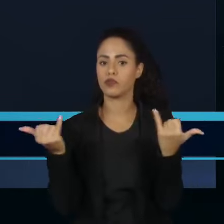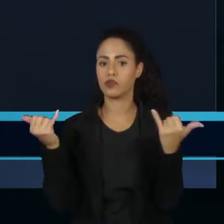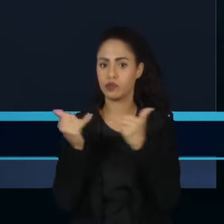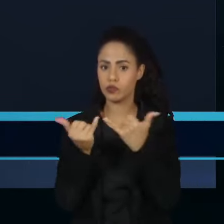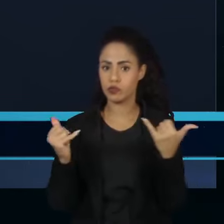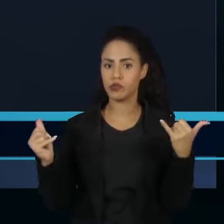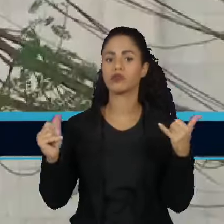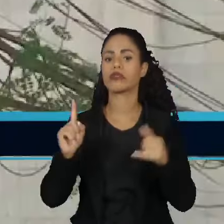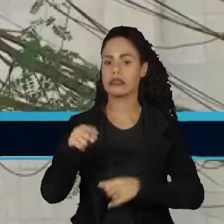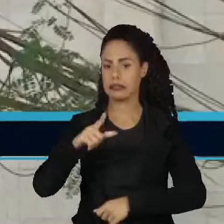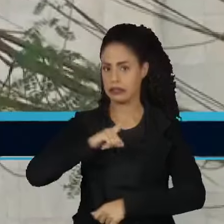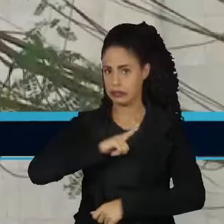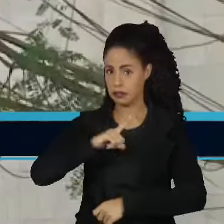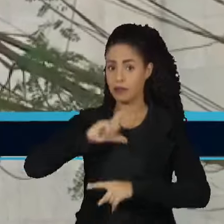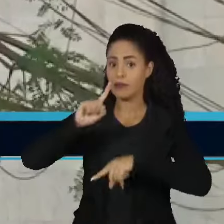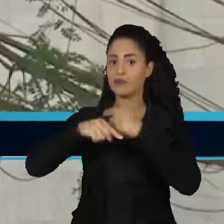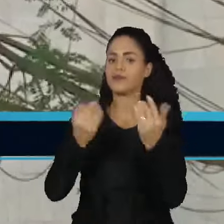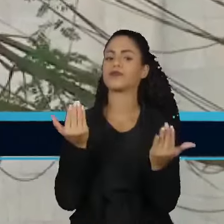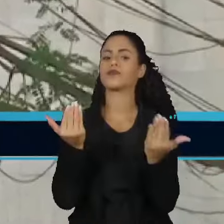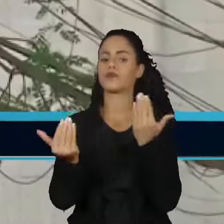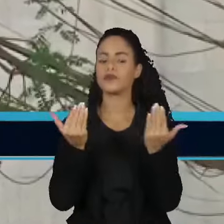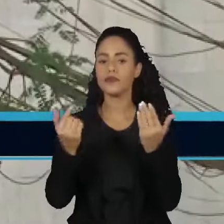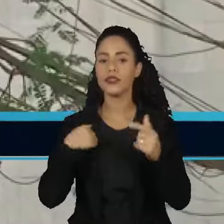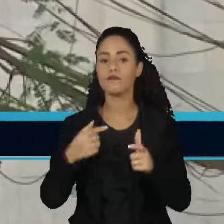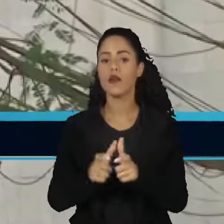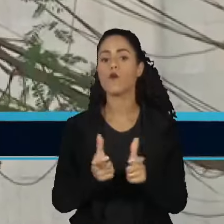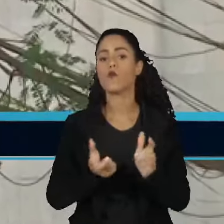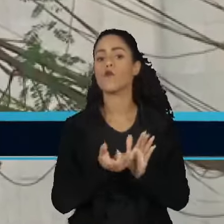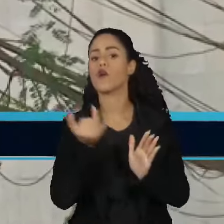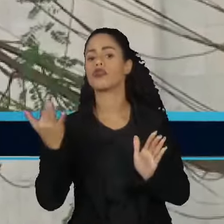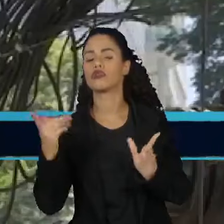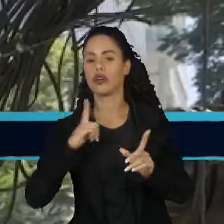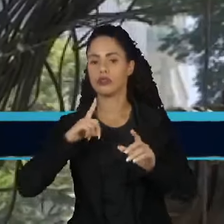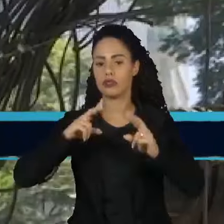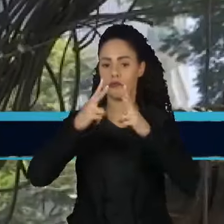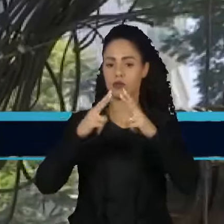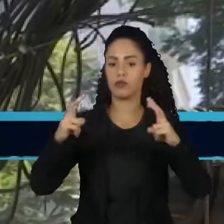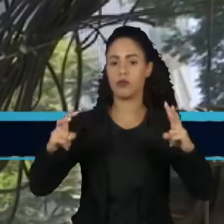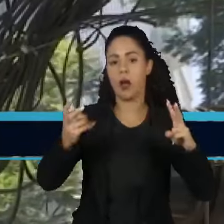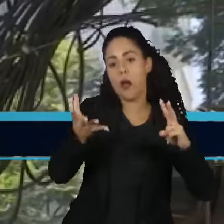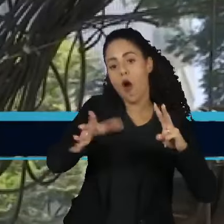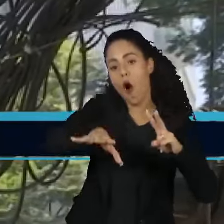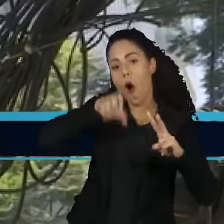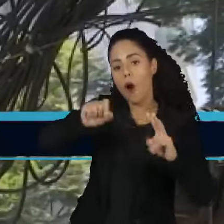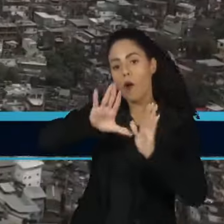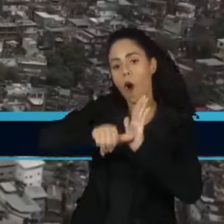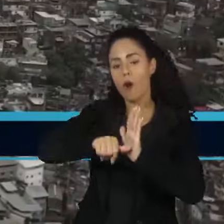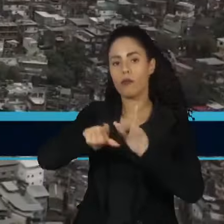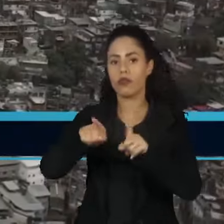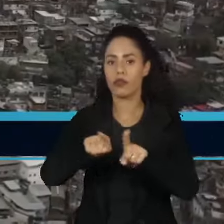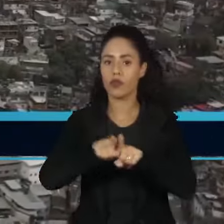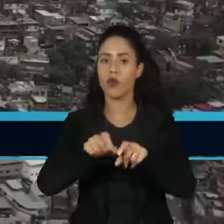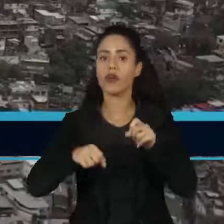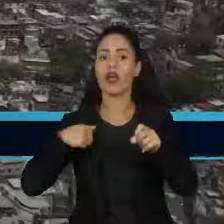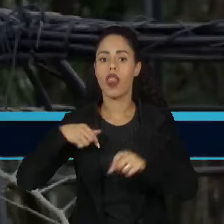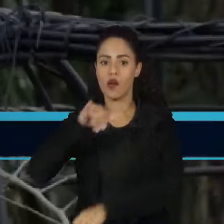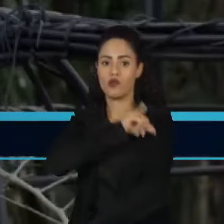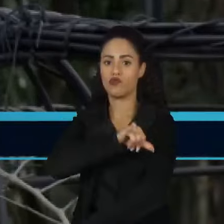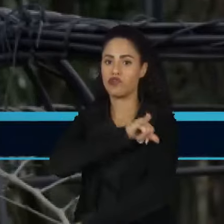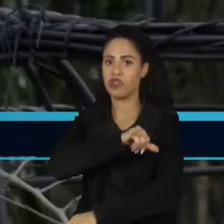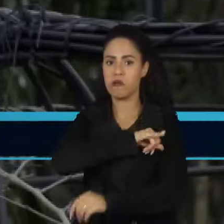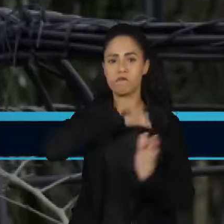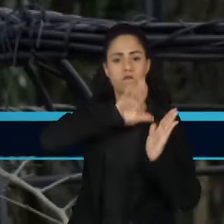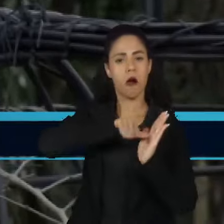energia elétrica. Em relação ao volume de energia furtada, o estado que lidera é o Rio de Janeiro.